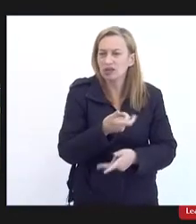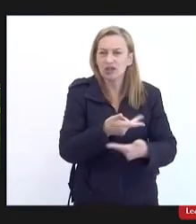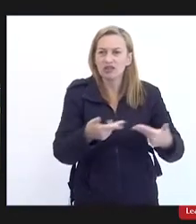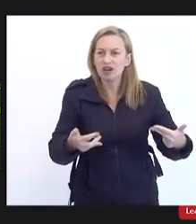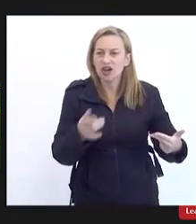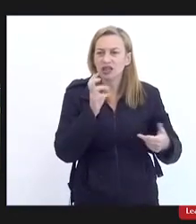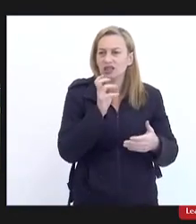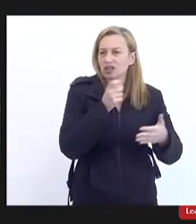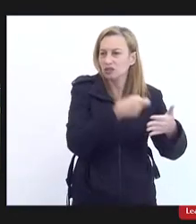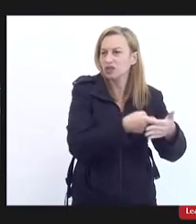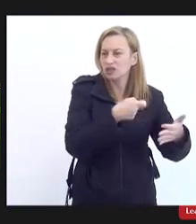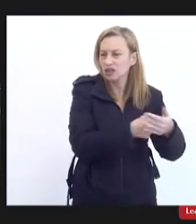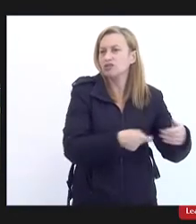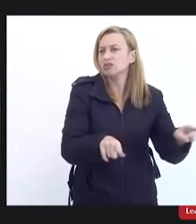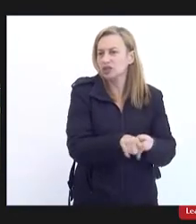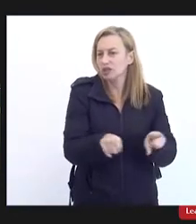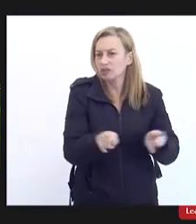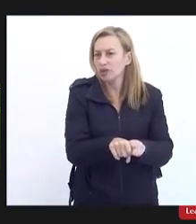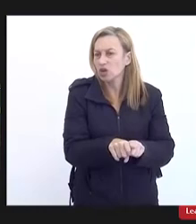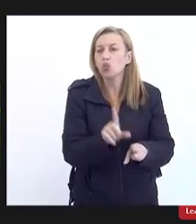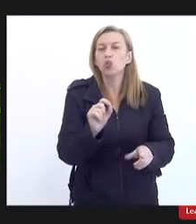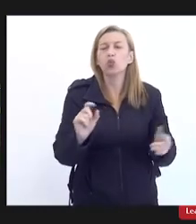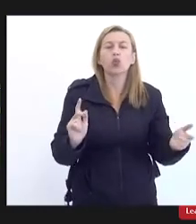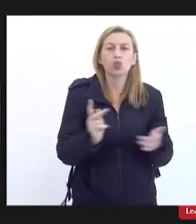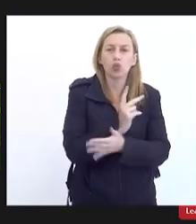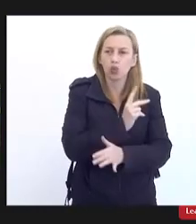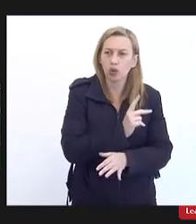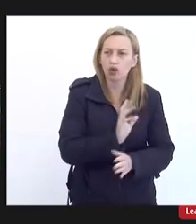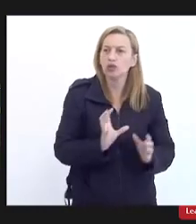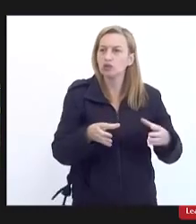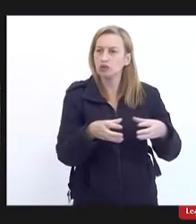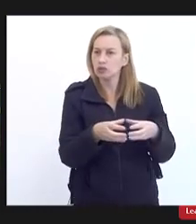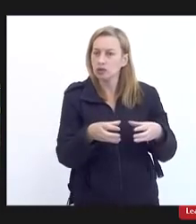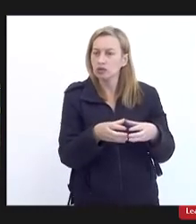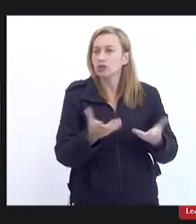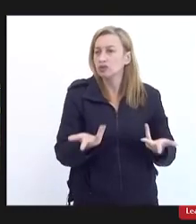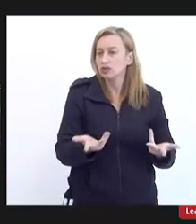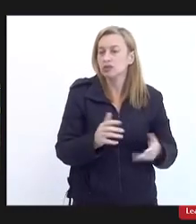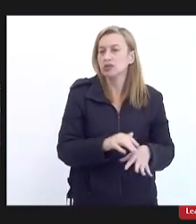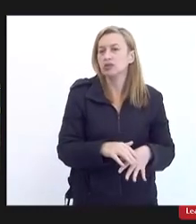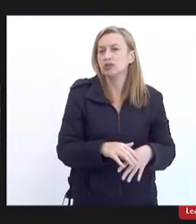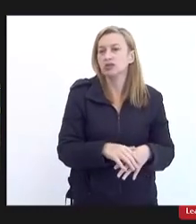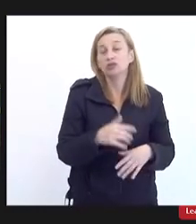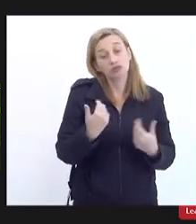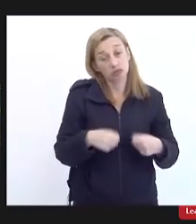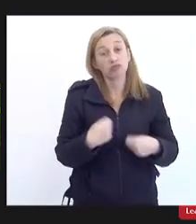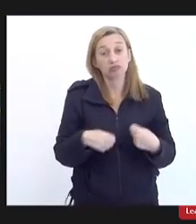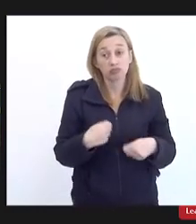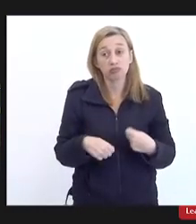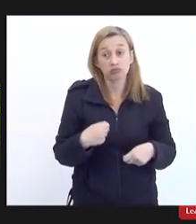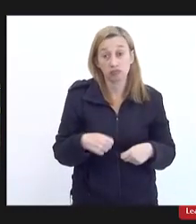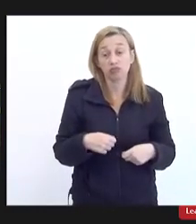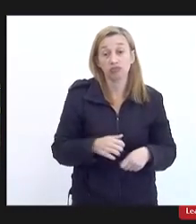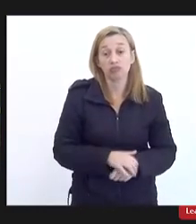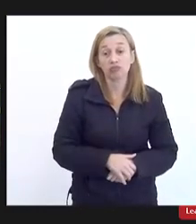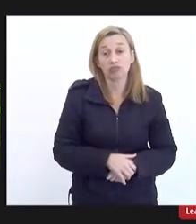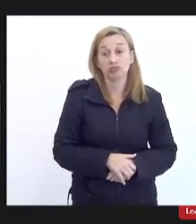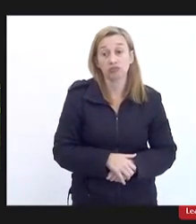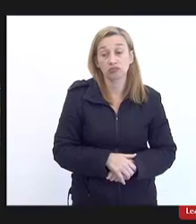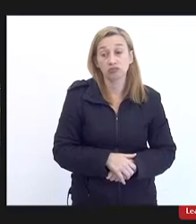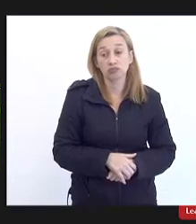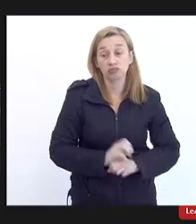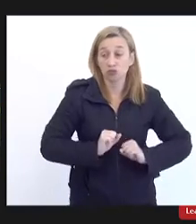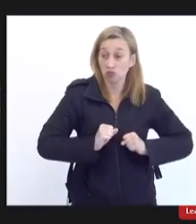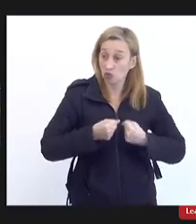denúncias também do que que está acontecendo com essa comissão então a gente precisa acumular